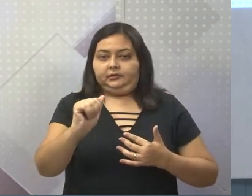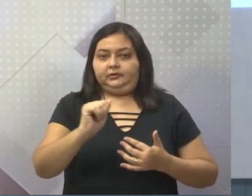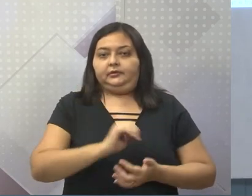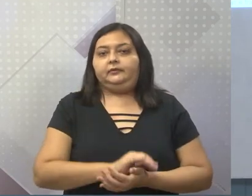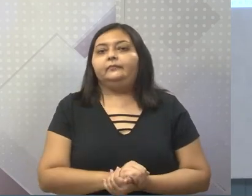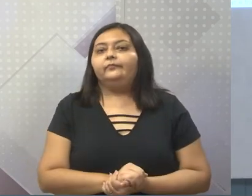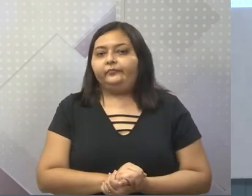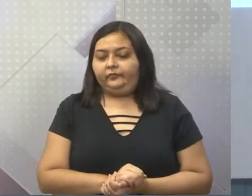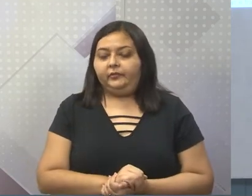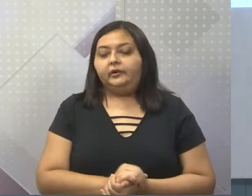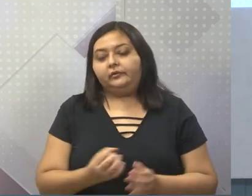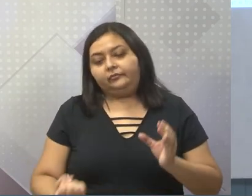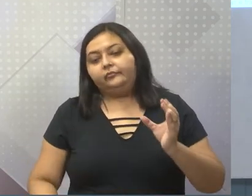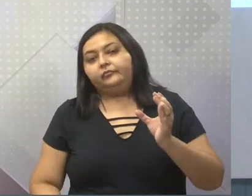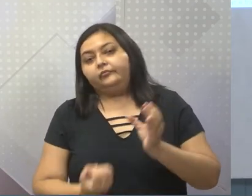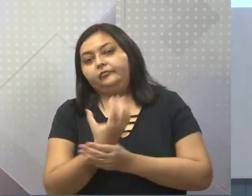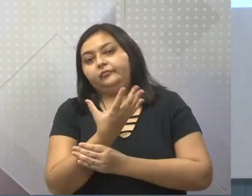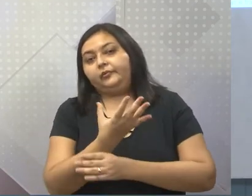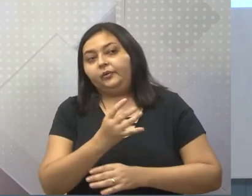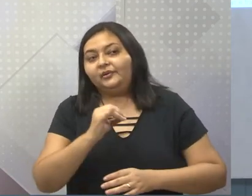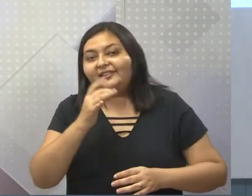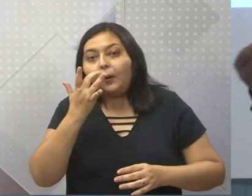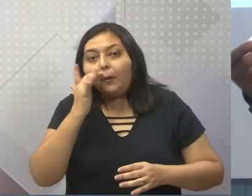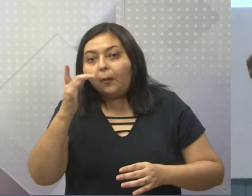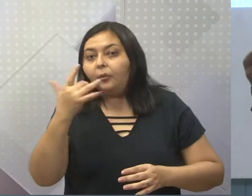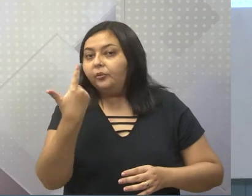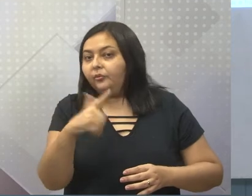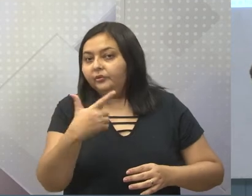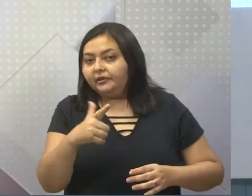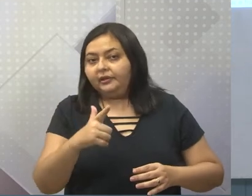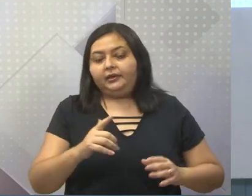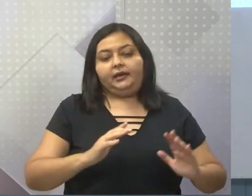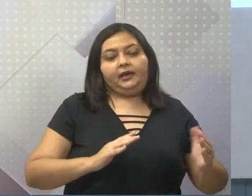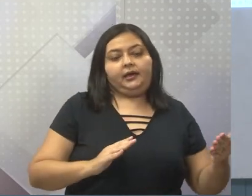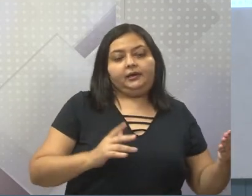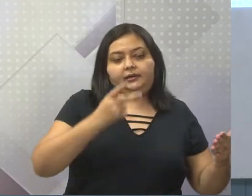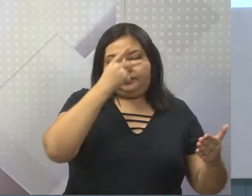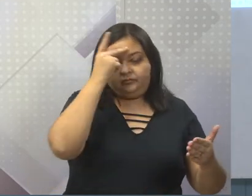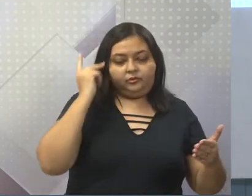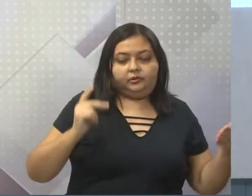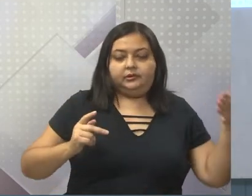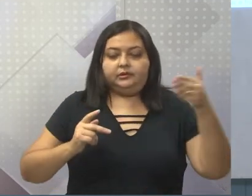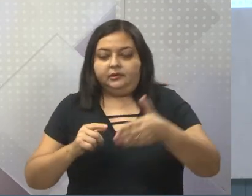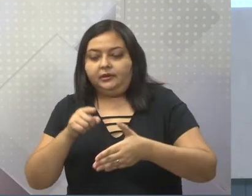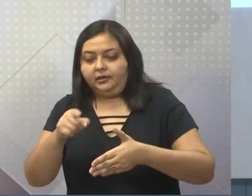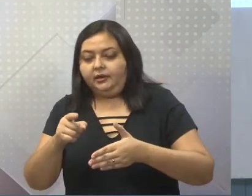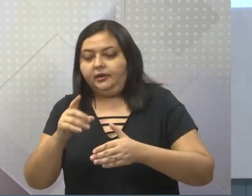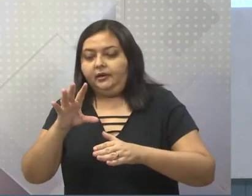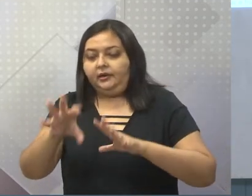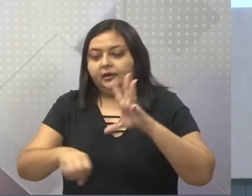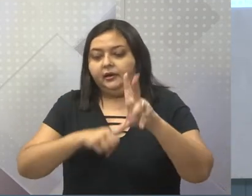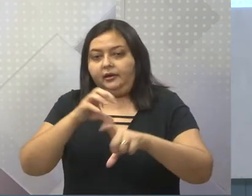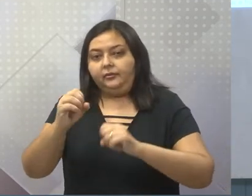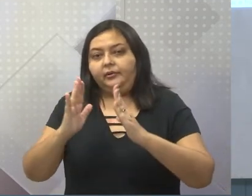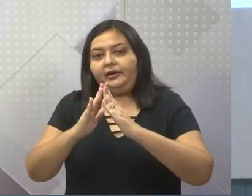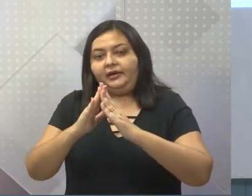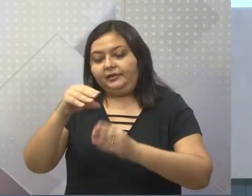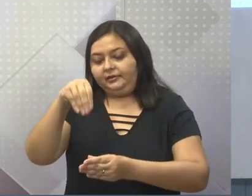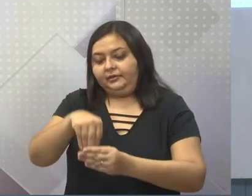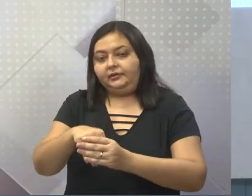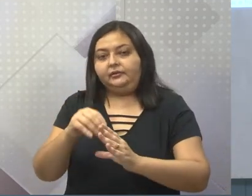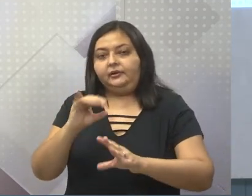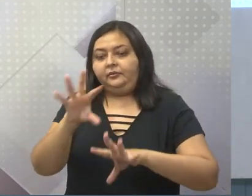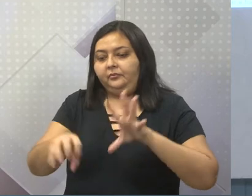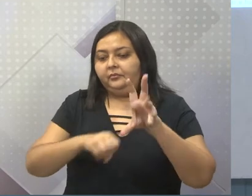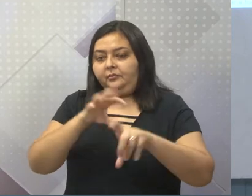vai ter essa situação. Que quando não se tem pra se pagar, chegava e ia na casa das pessoas e se tirava o que tinha de valor pra quitar essa dívida.